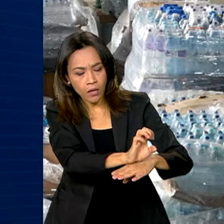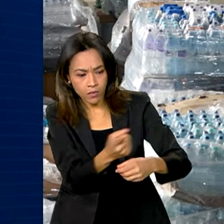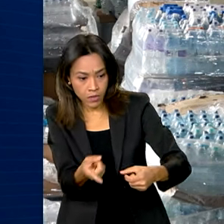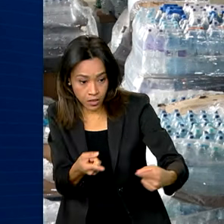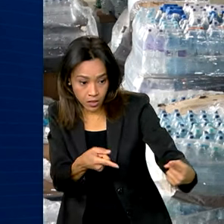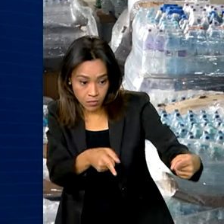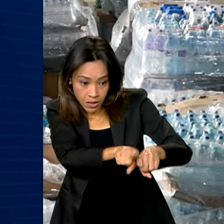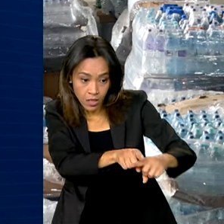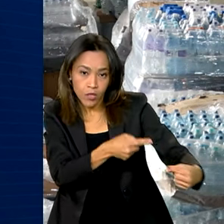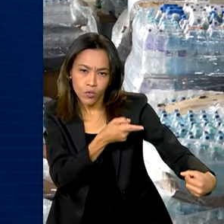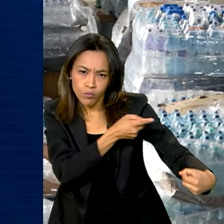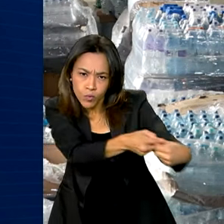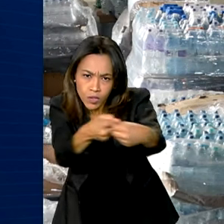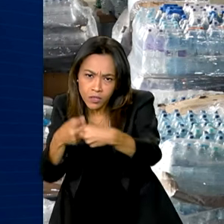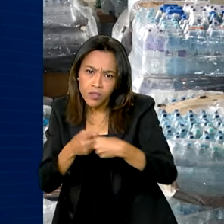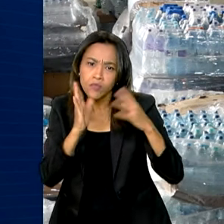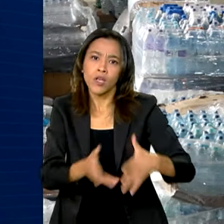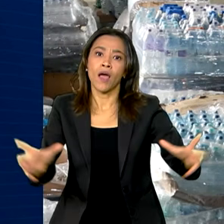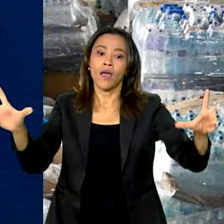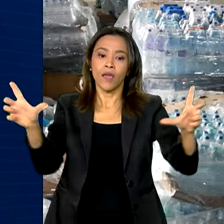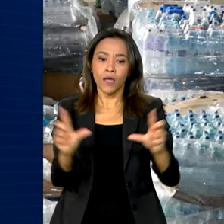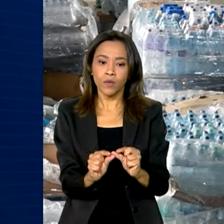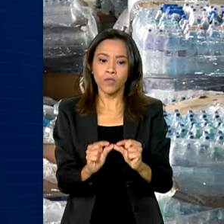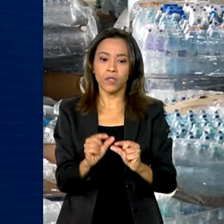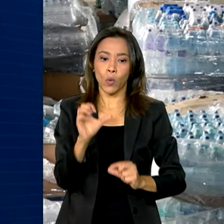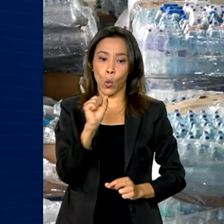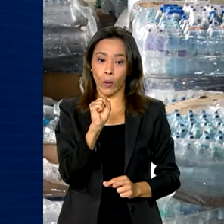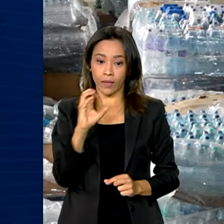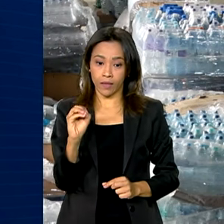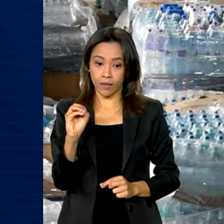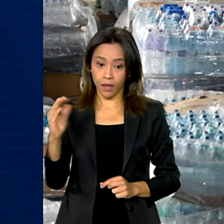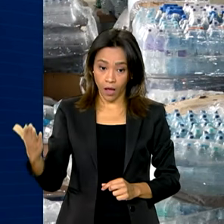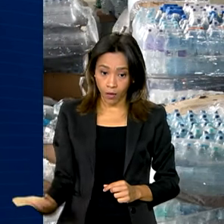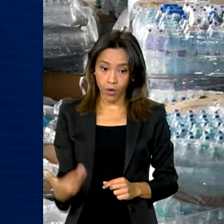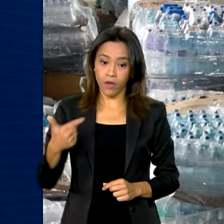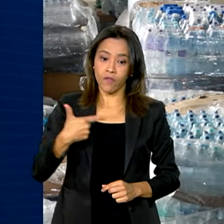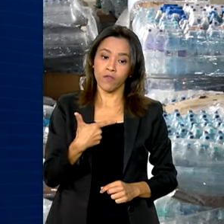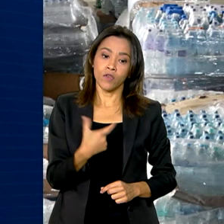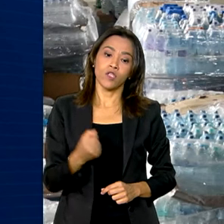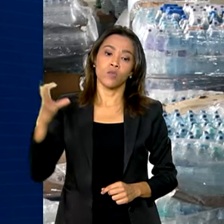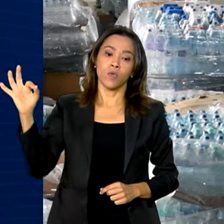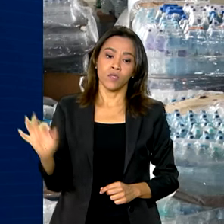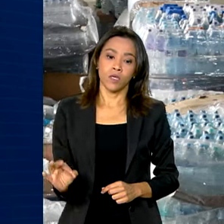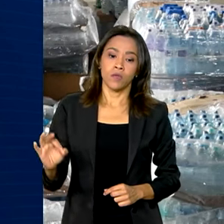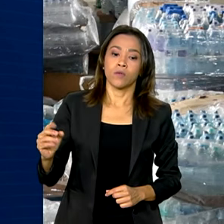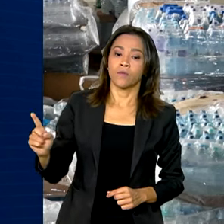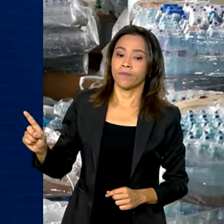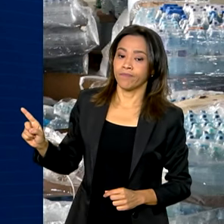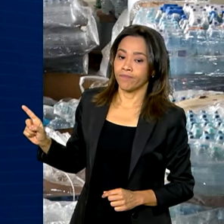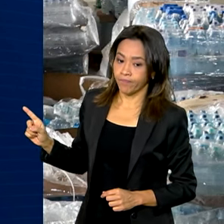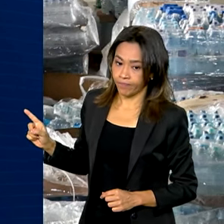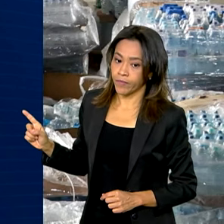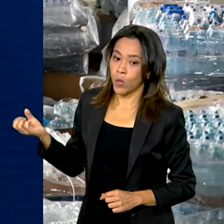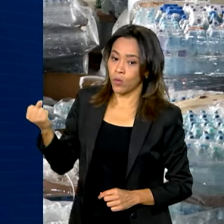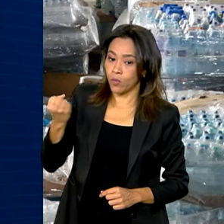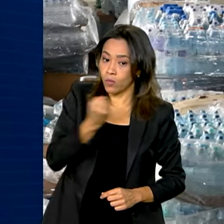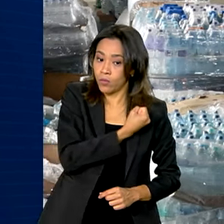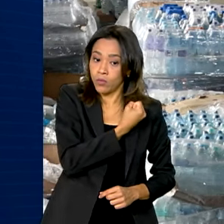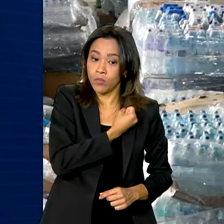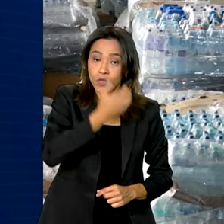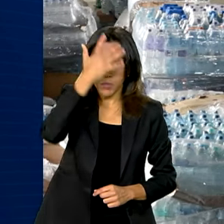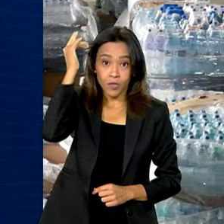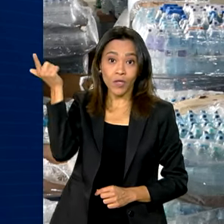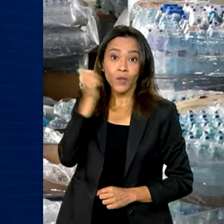municípios, já reduziram de 80 para 20% aproximadamente o número de pessoas